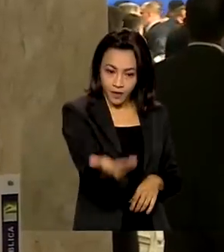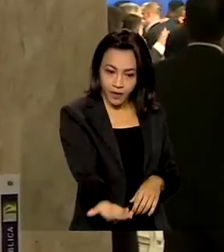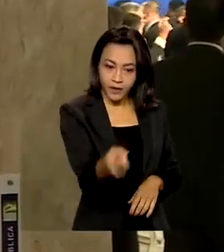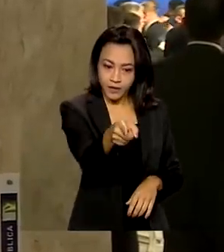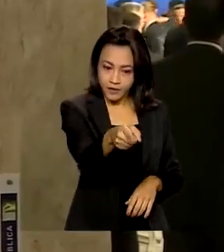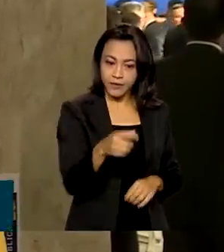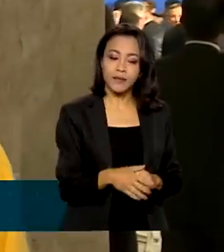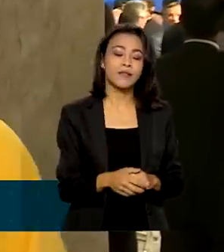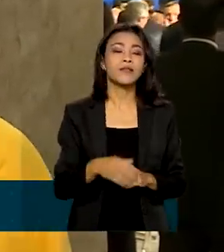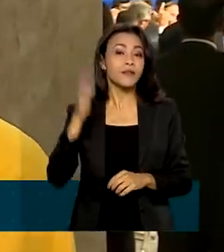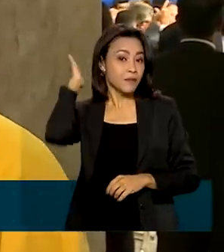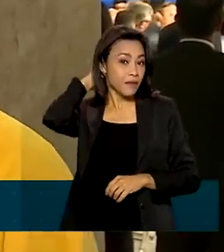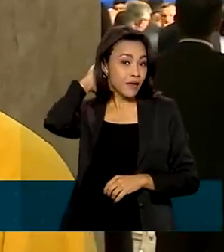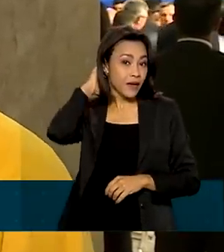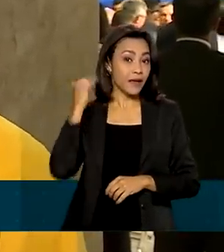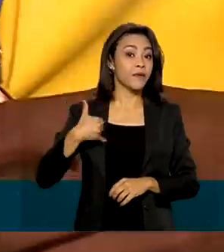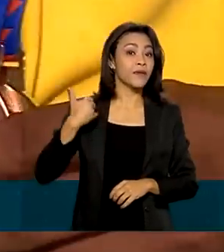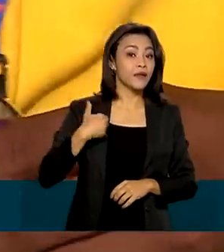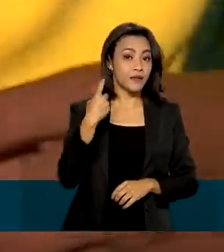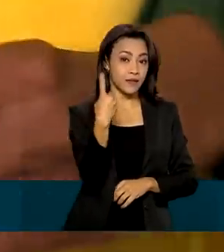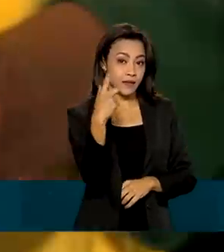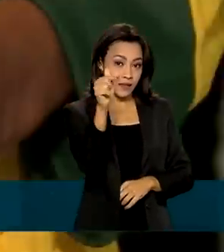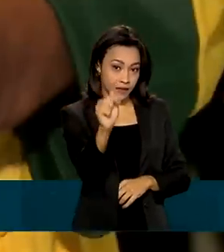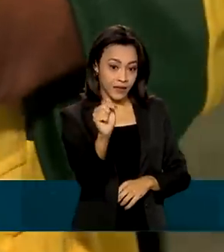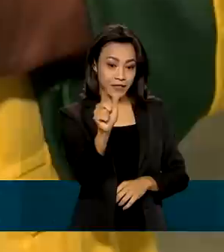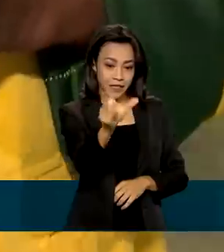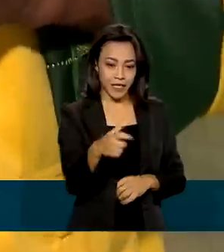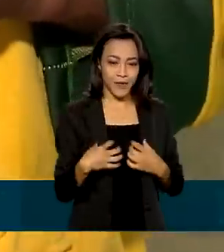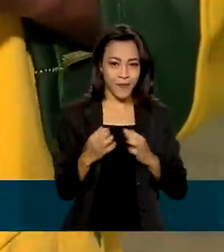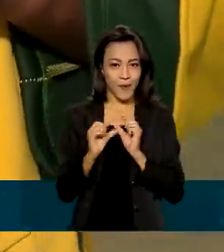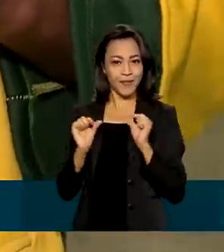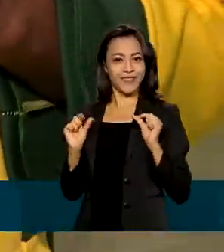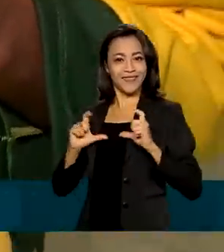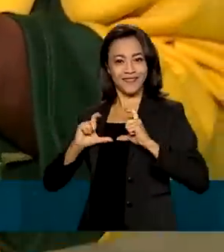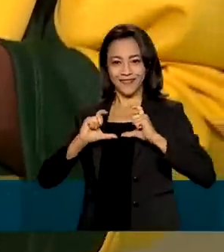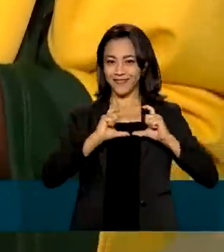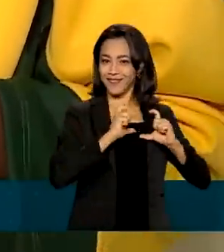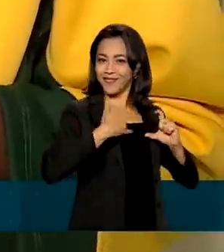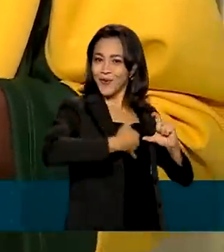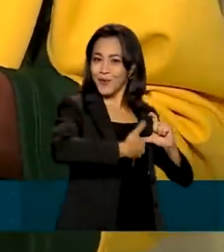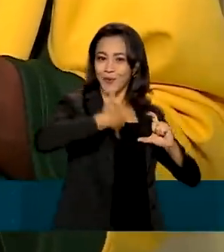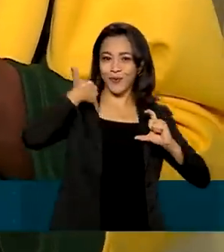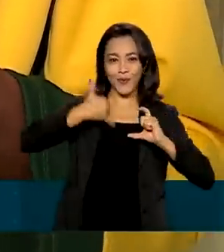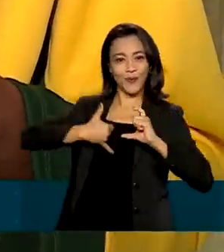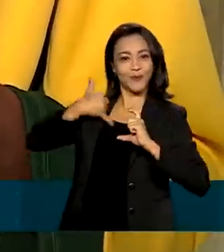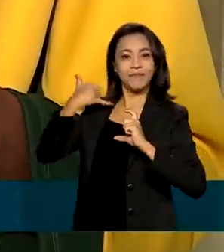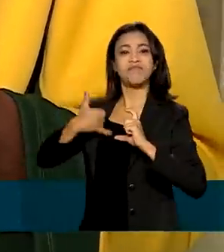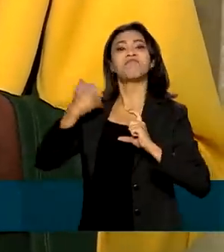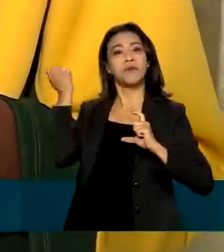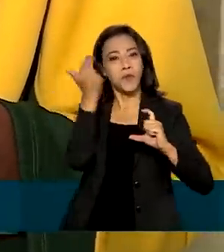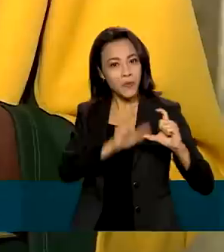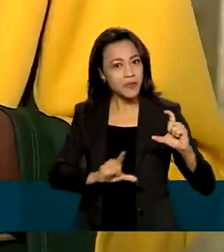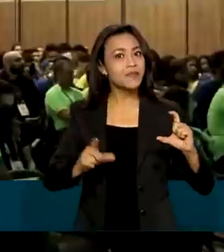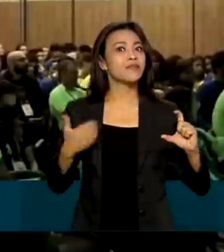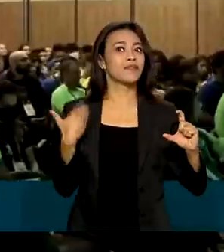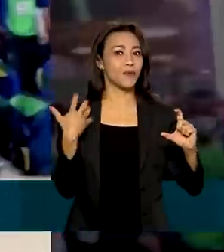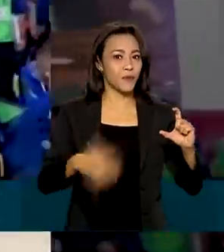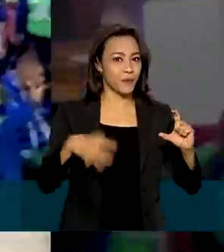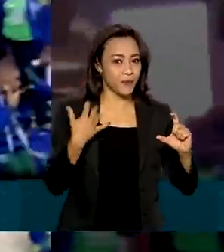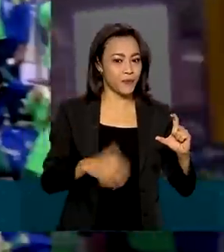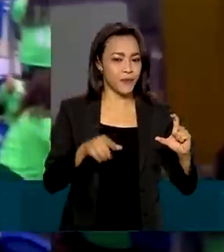Elias Oliveira, de 17 anos, mostra orgulhoso as três medalhas conquistadas na gimnasia de